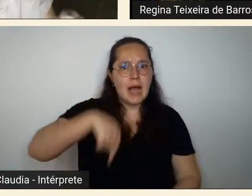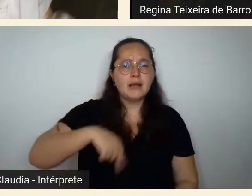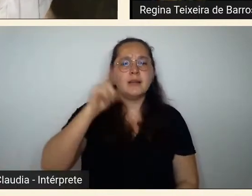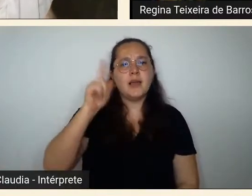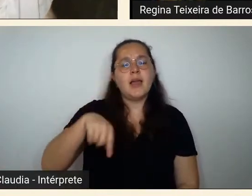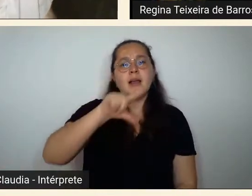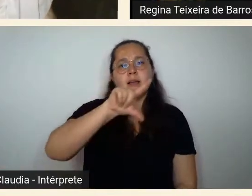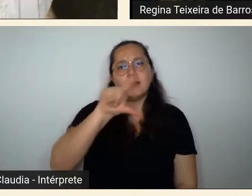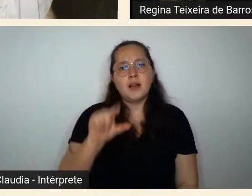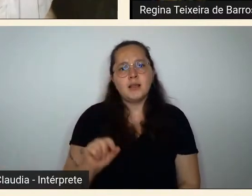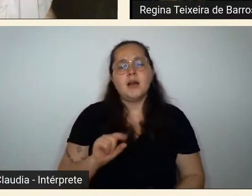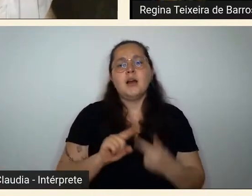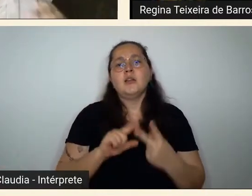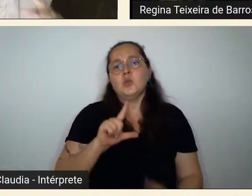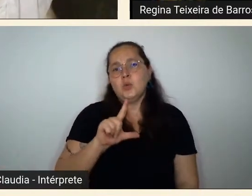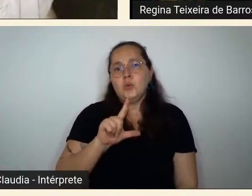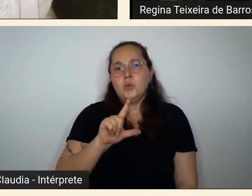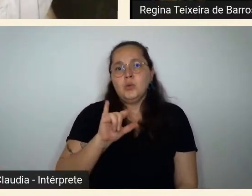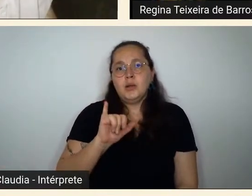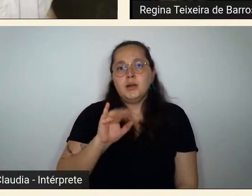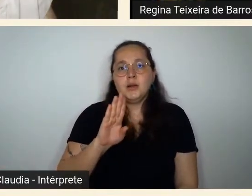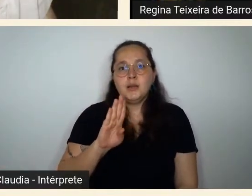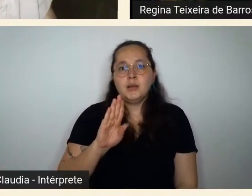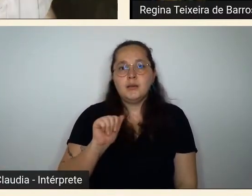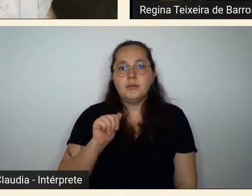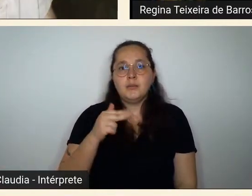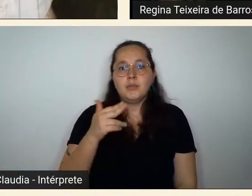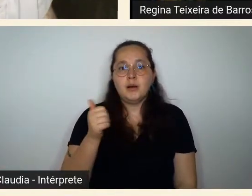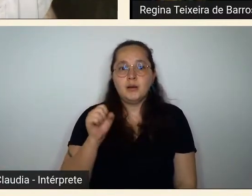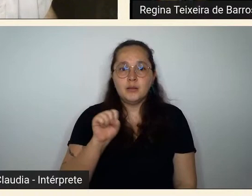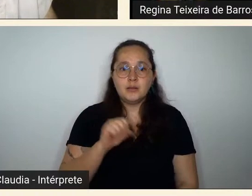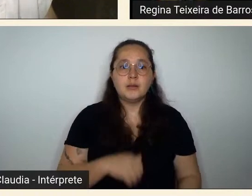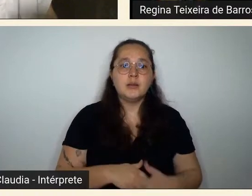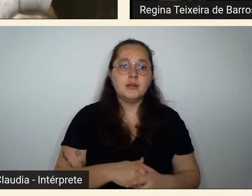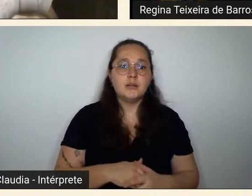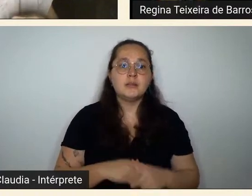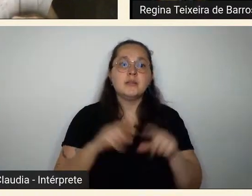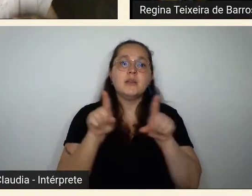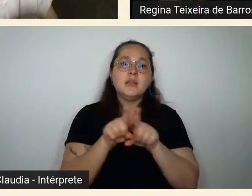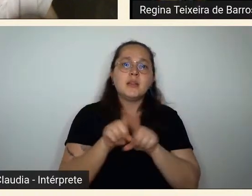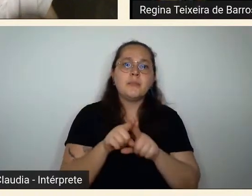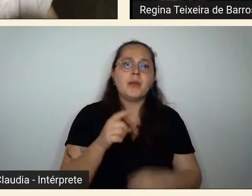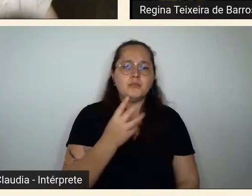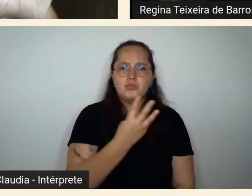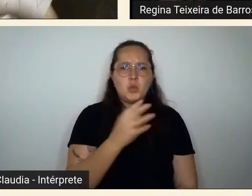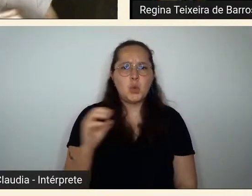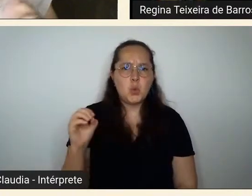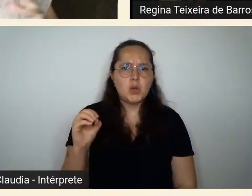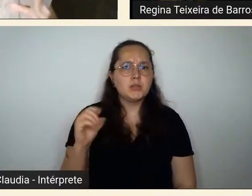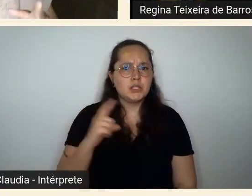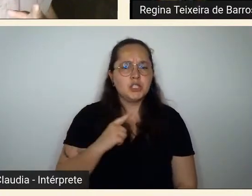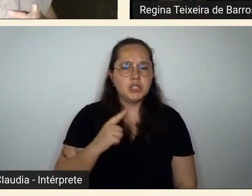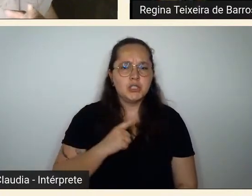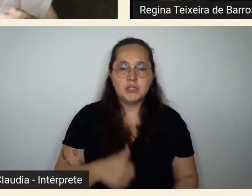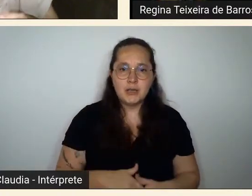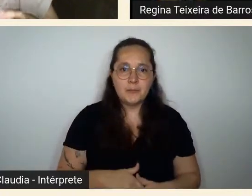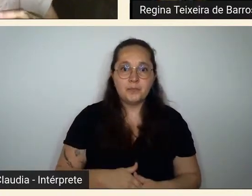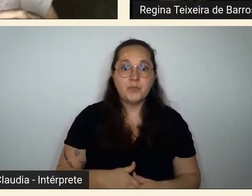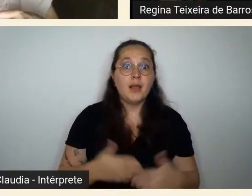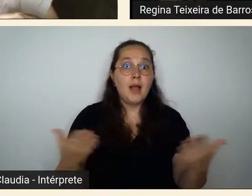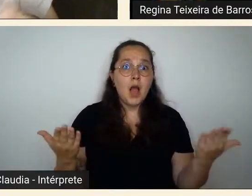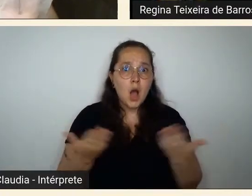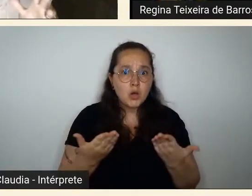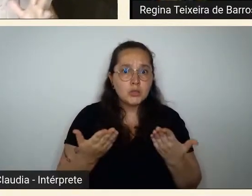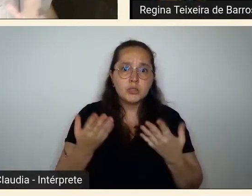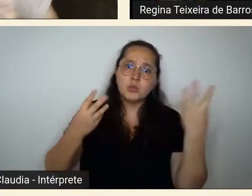libaneses e os verdadeiramente daqui 402 e hoje já há uma mescla tão grande tão